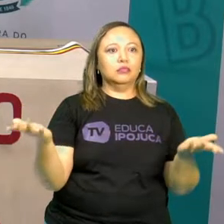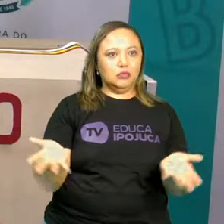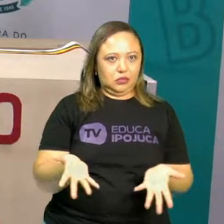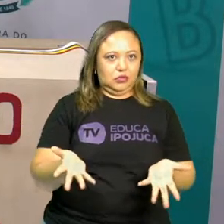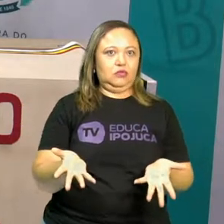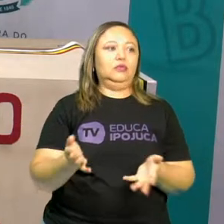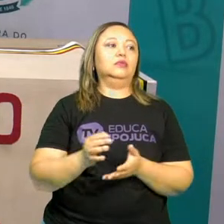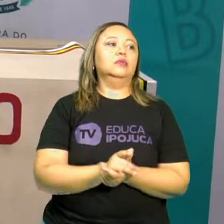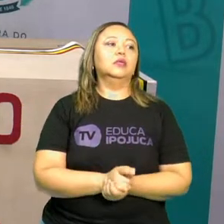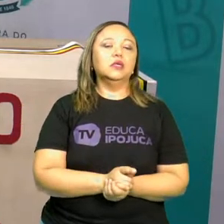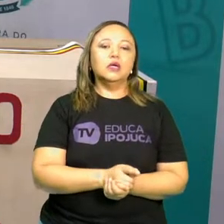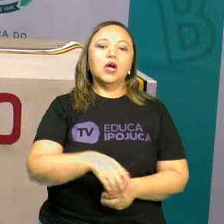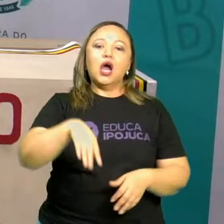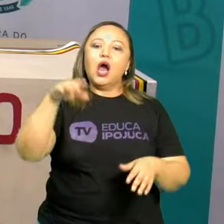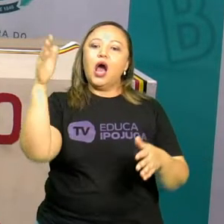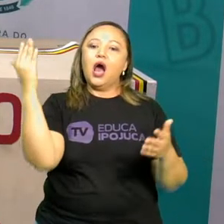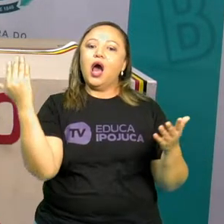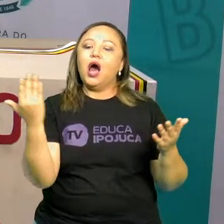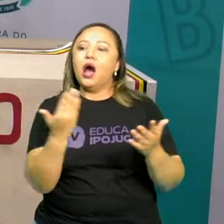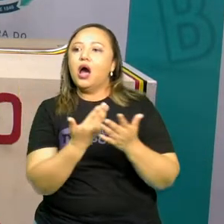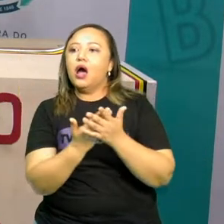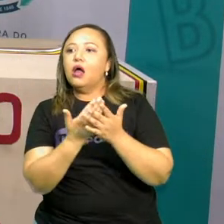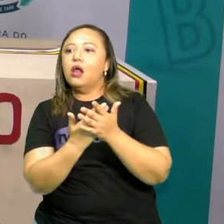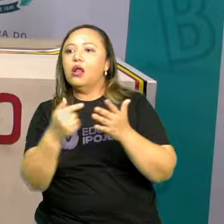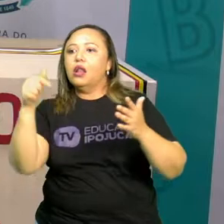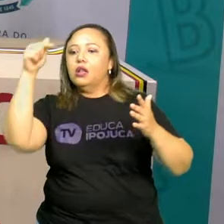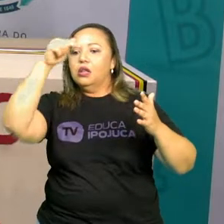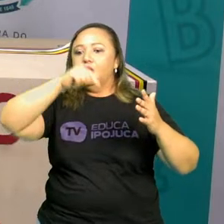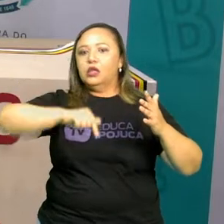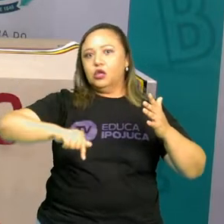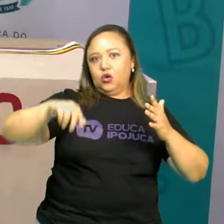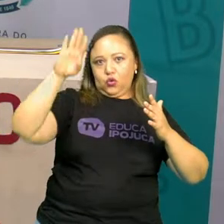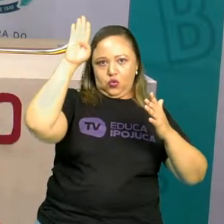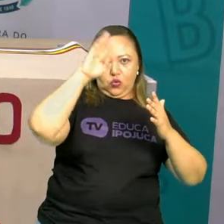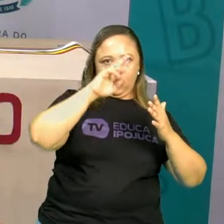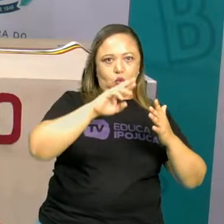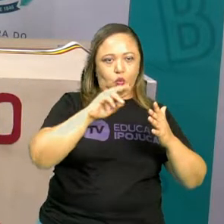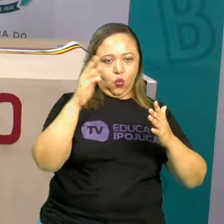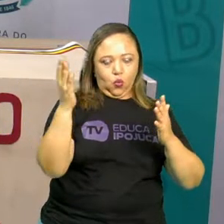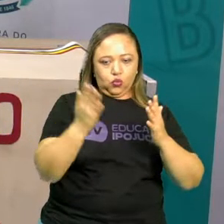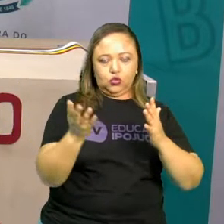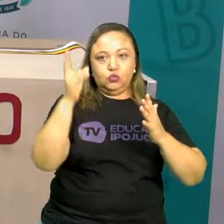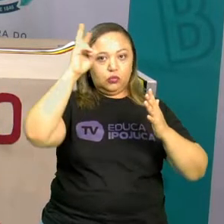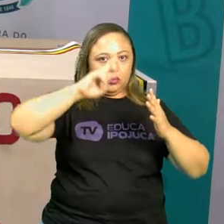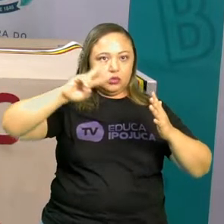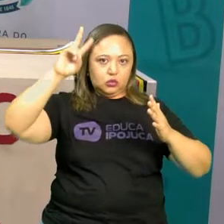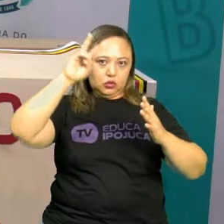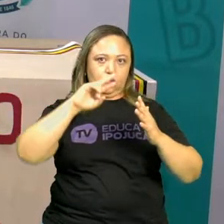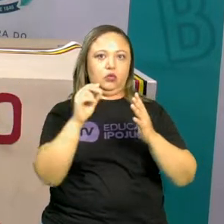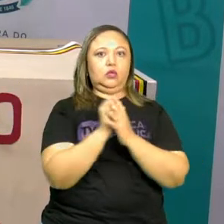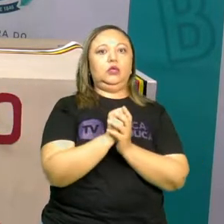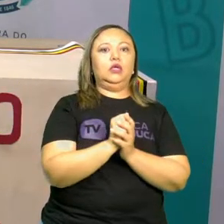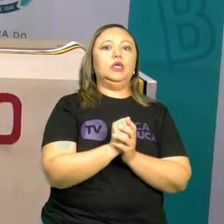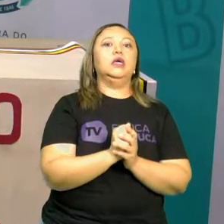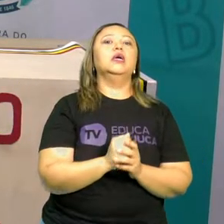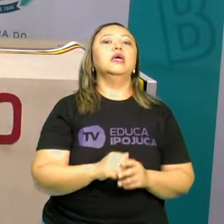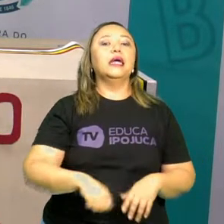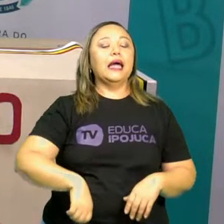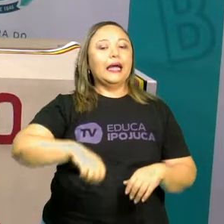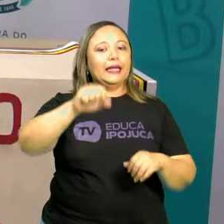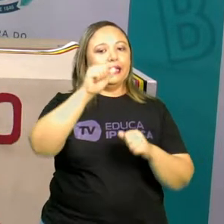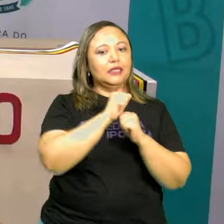hoje, a tia trouxe primeiro uma historinha bem legal que se chama A Grande